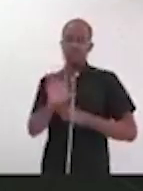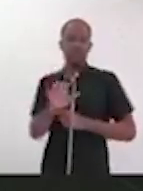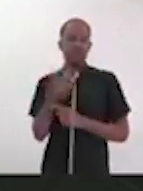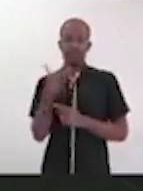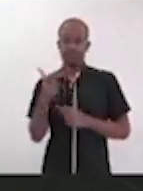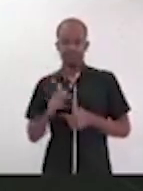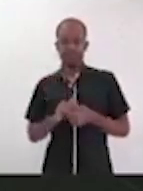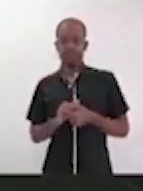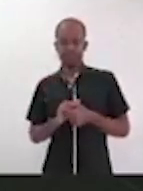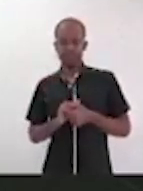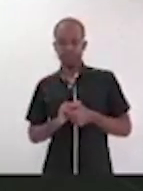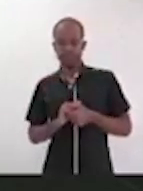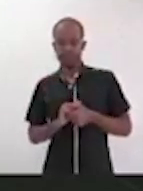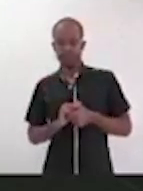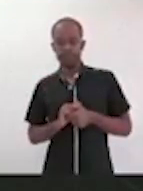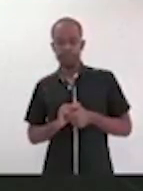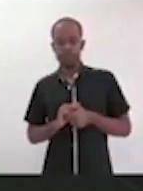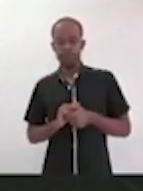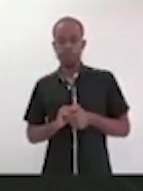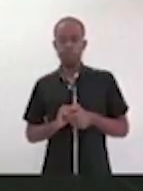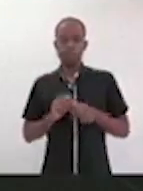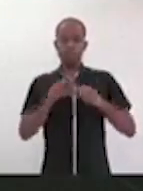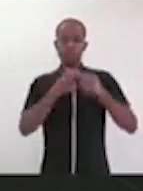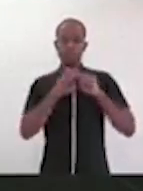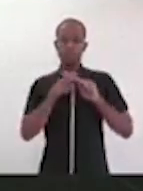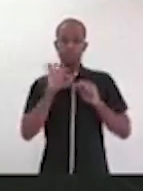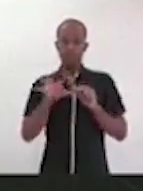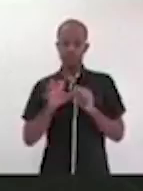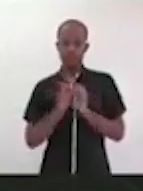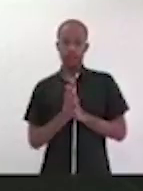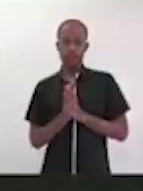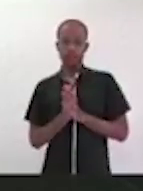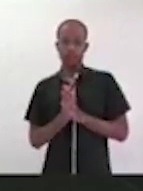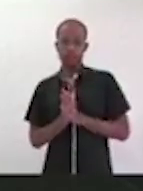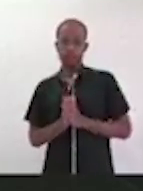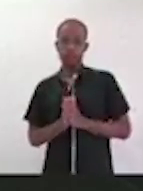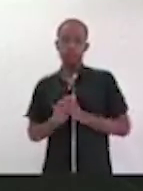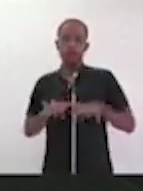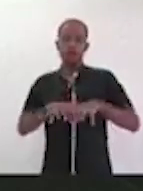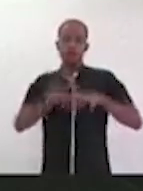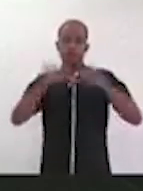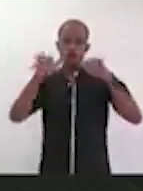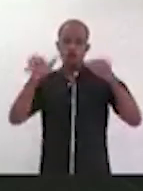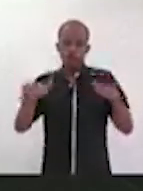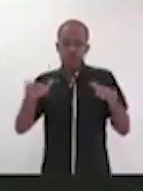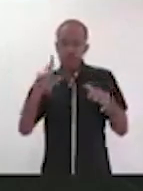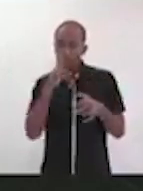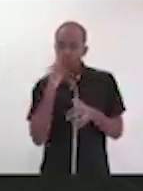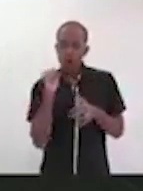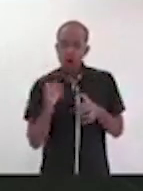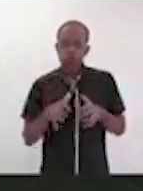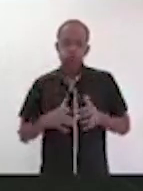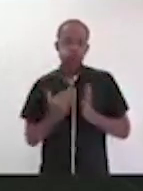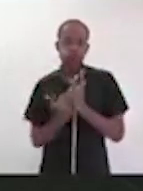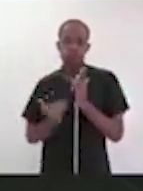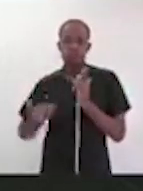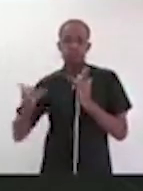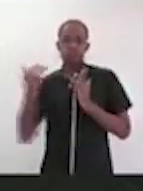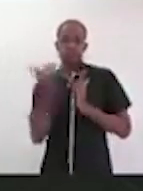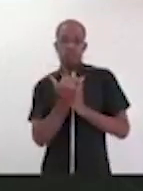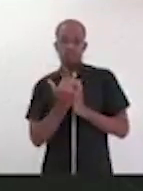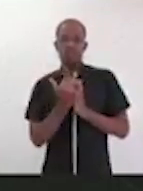essa. Então, diante de todo esse cenário, a polarização exacerbada, ela tem ainda o condão,